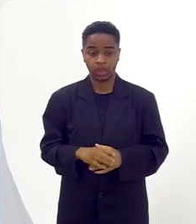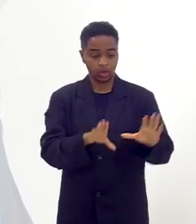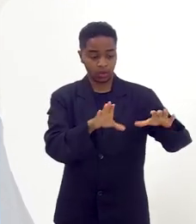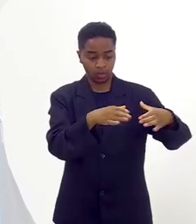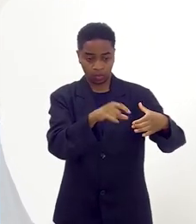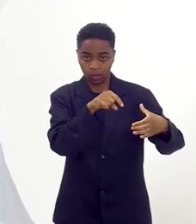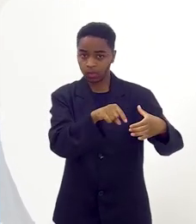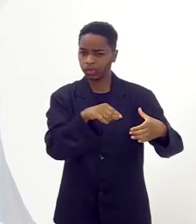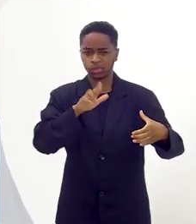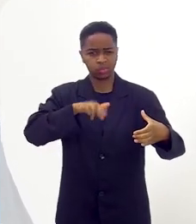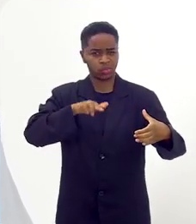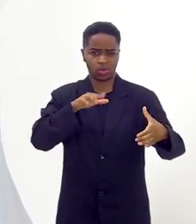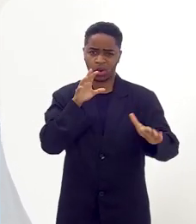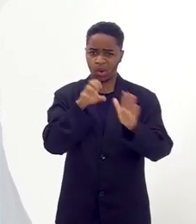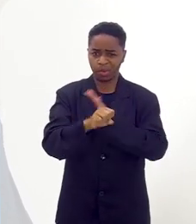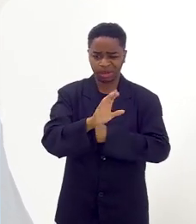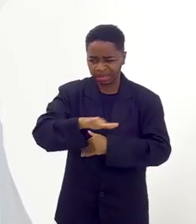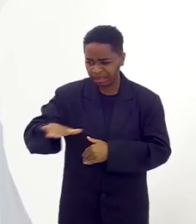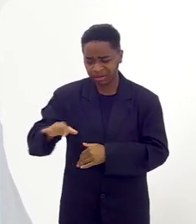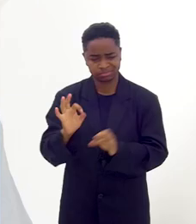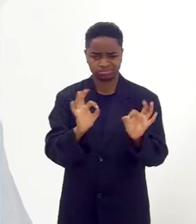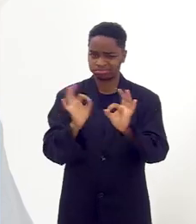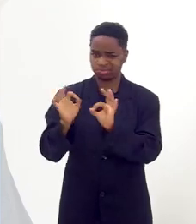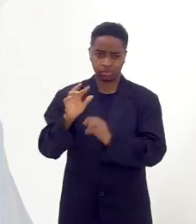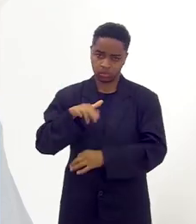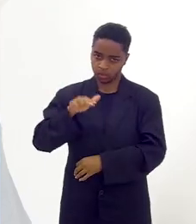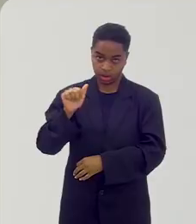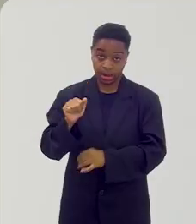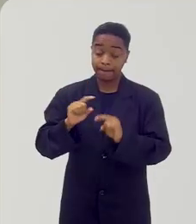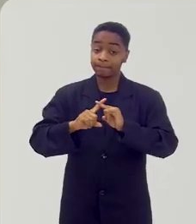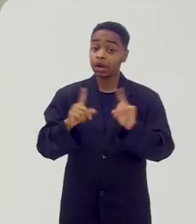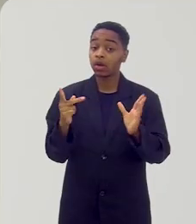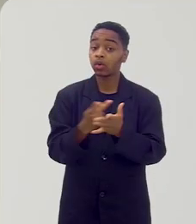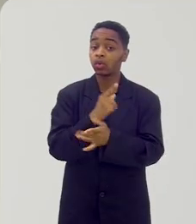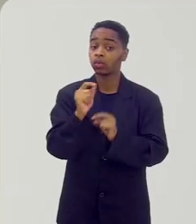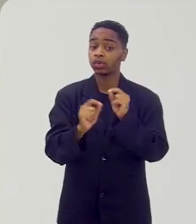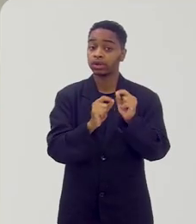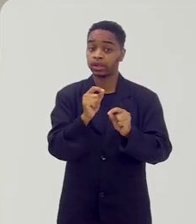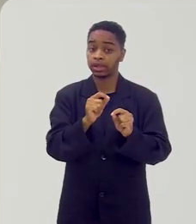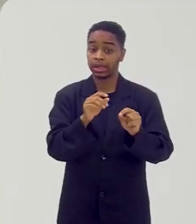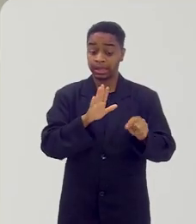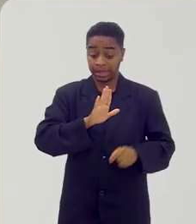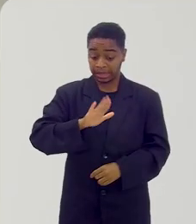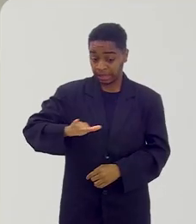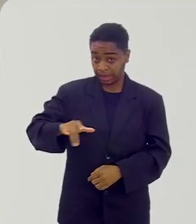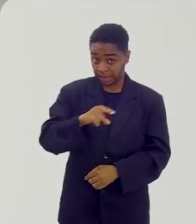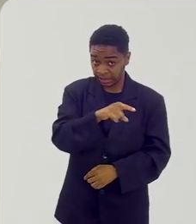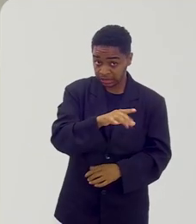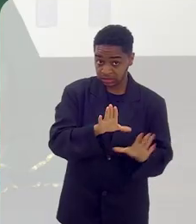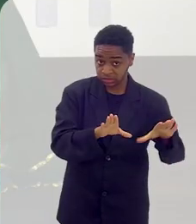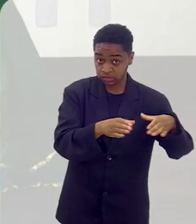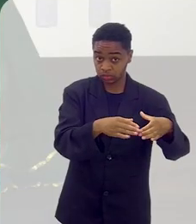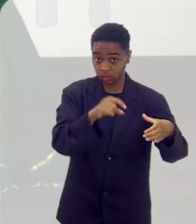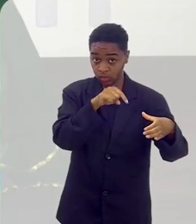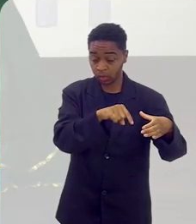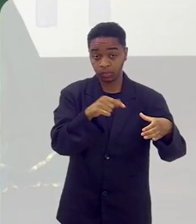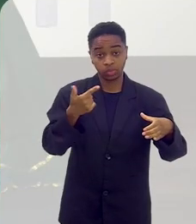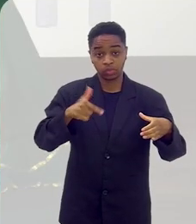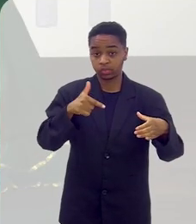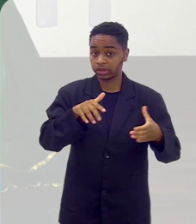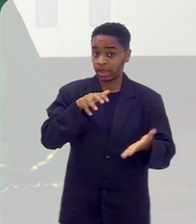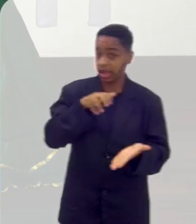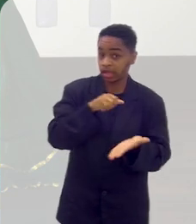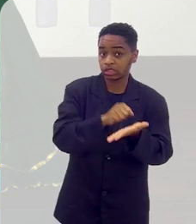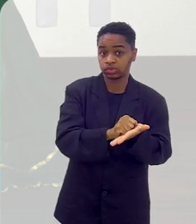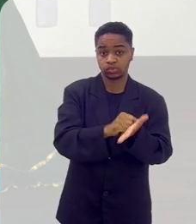os ciganos jamais roubaram criancinhas. Eles amam as crianças. As crianças ciganas, normalmente, elas